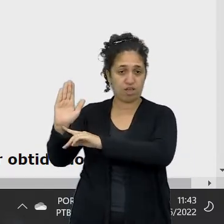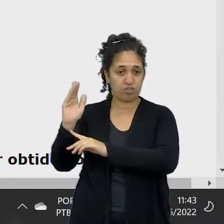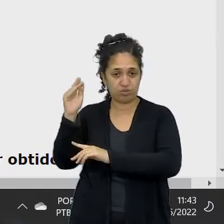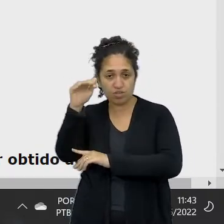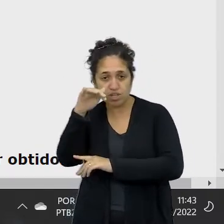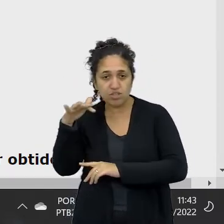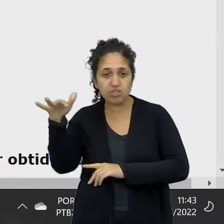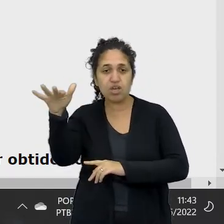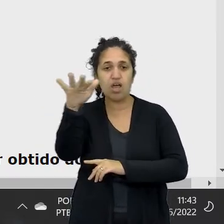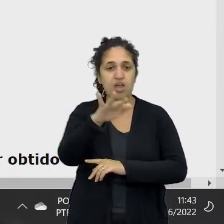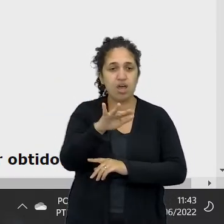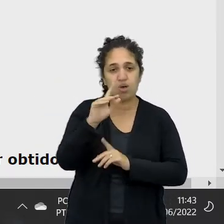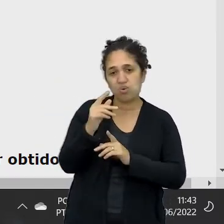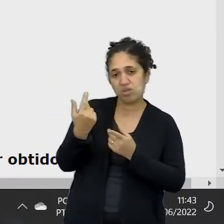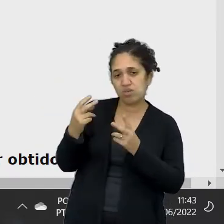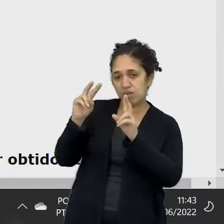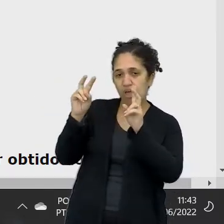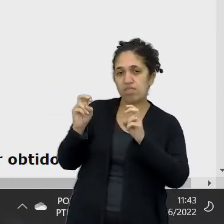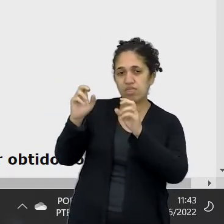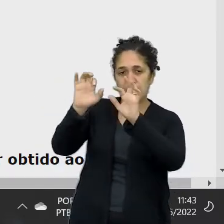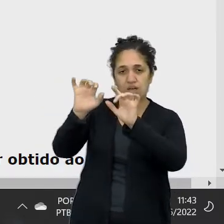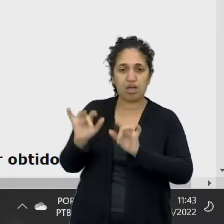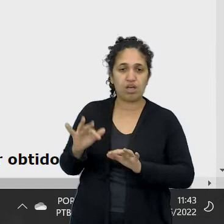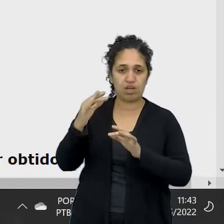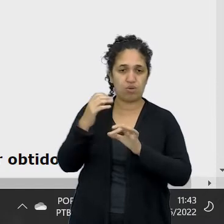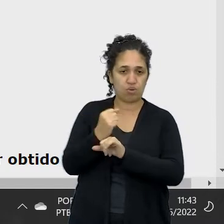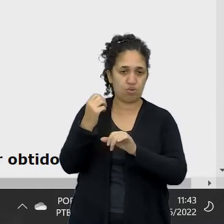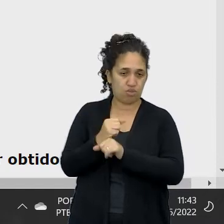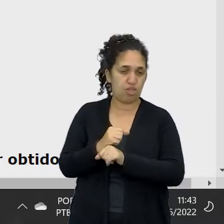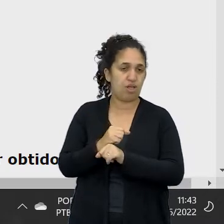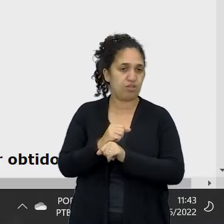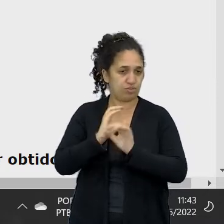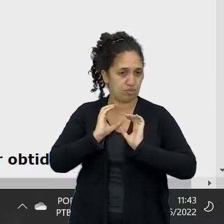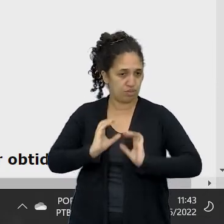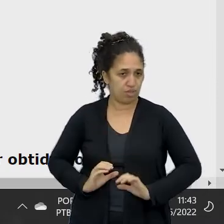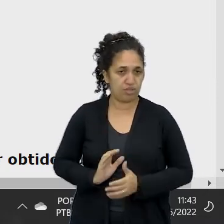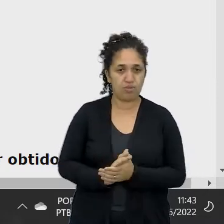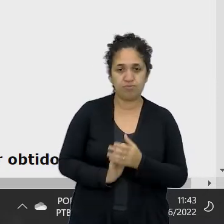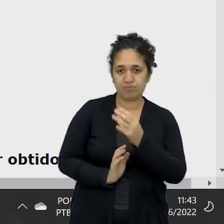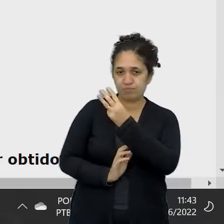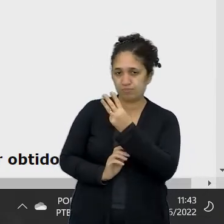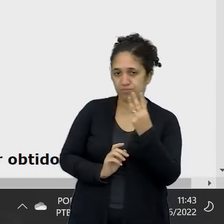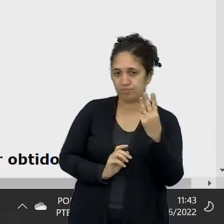geral e o sobre a calculadora. E aí a gente tem esses três,